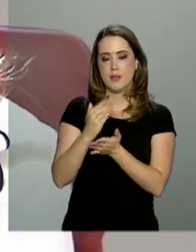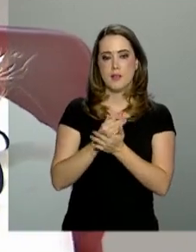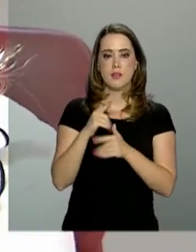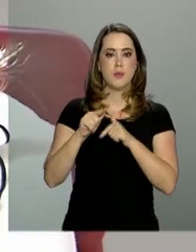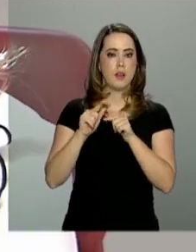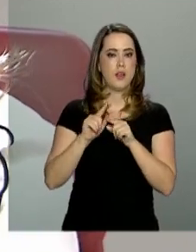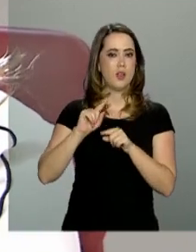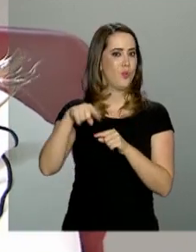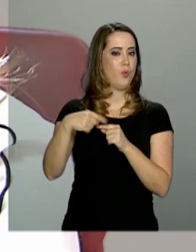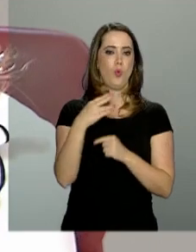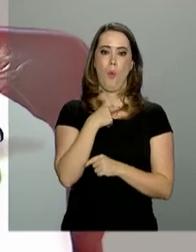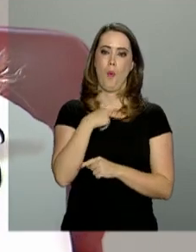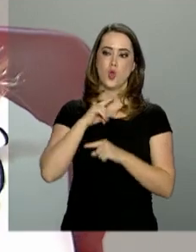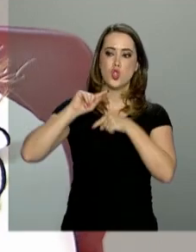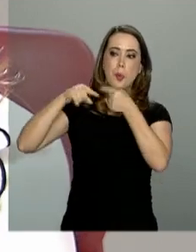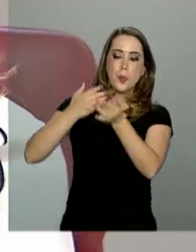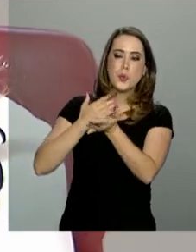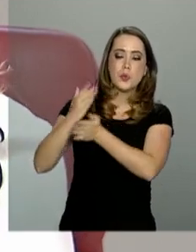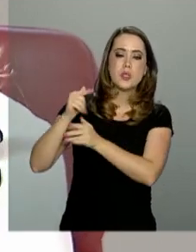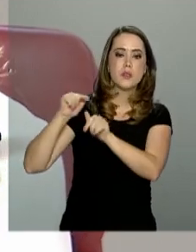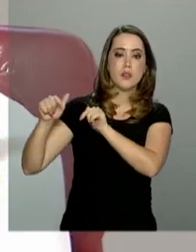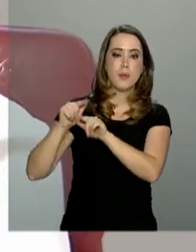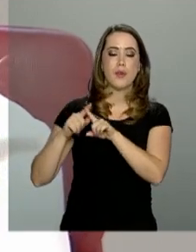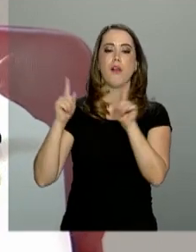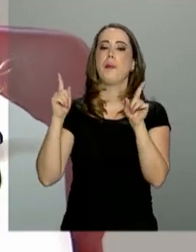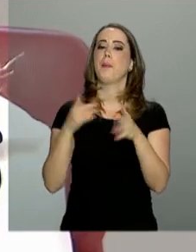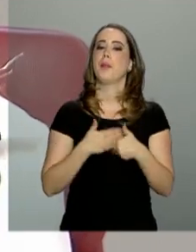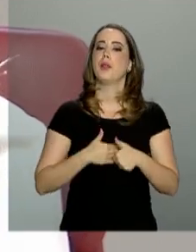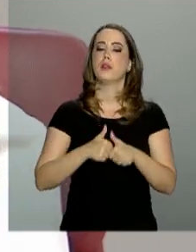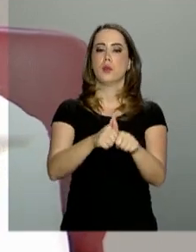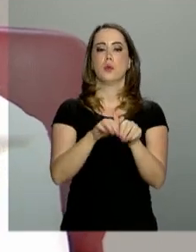iniciou. Então assim, esse hábito vai melhorar muito para todo mundo.